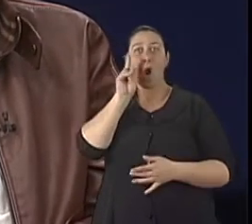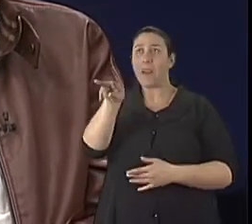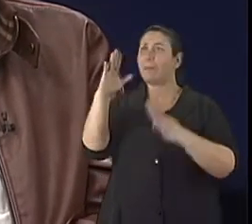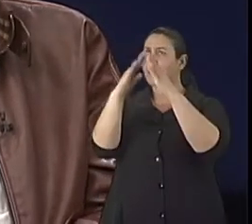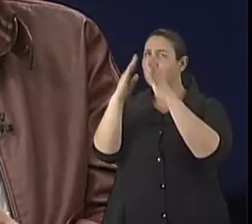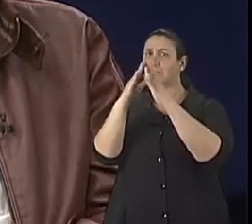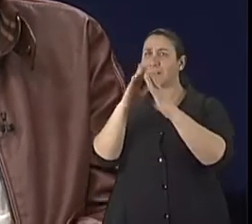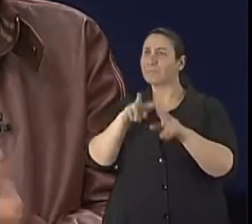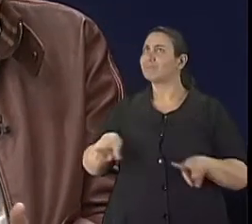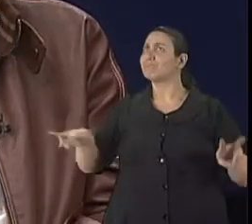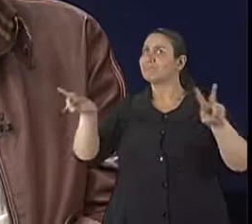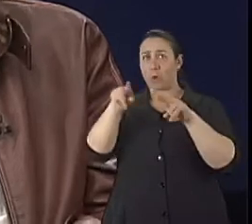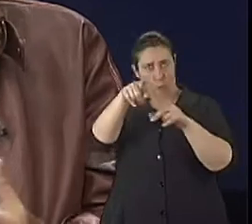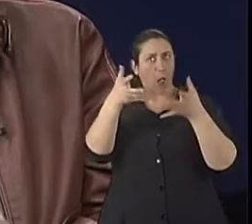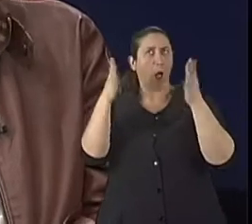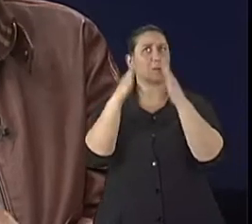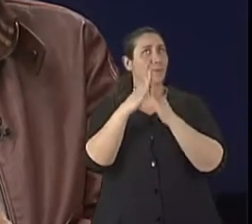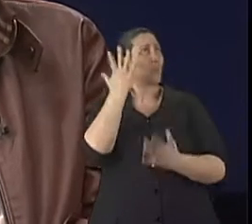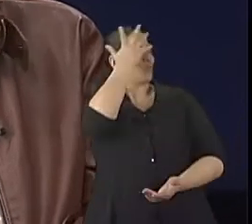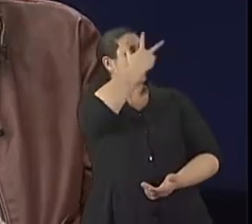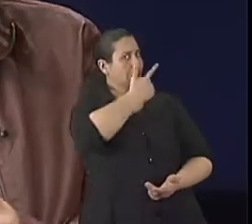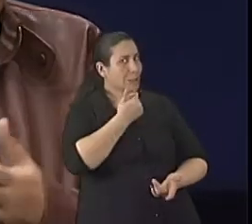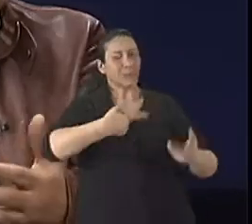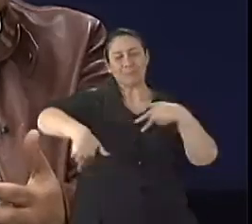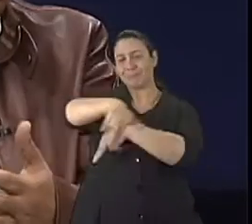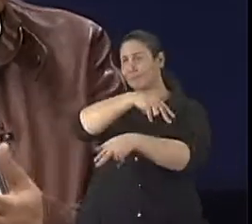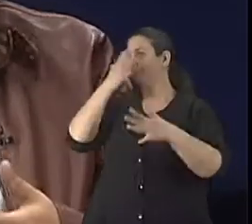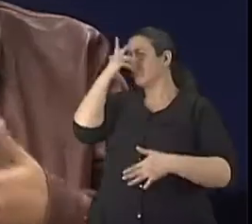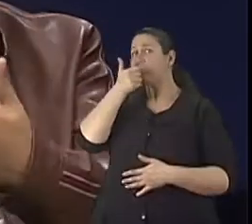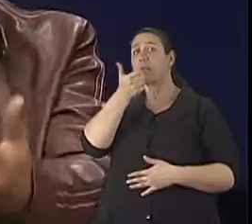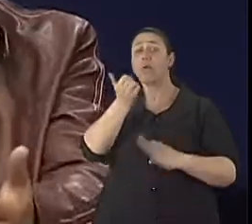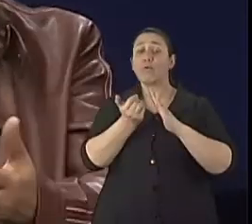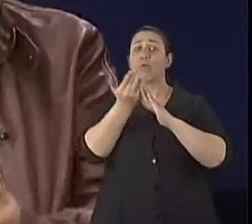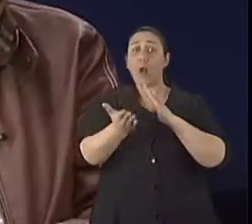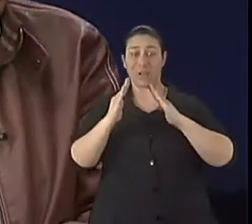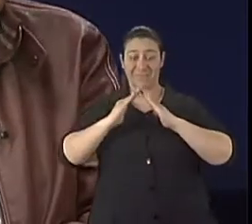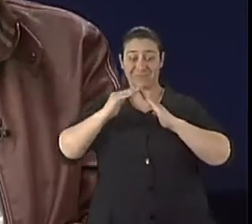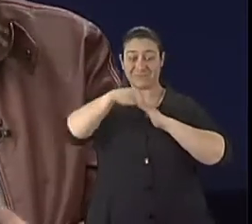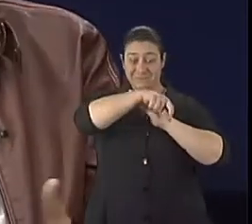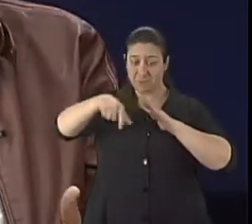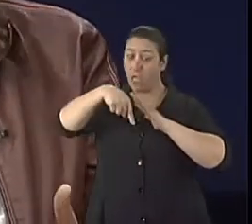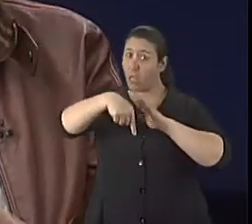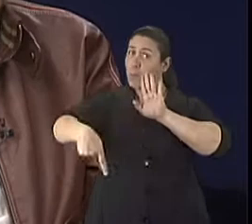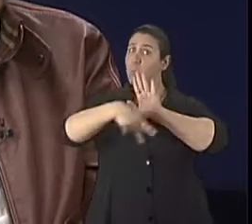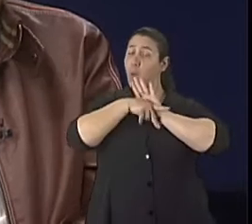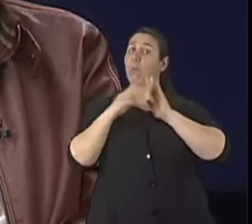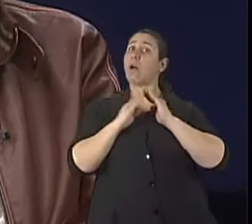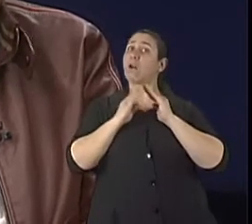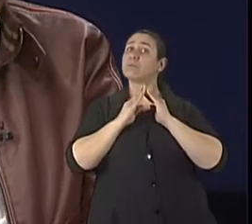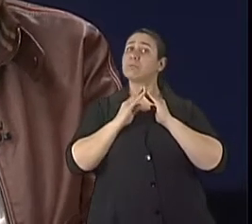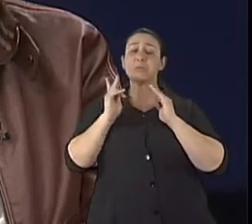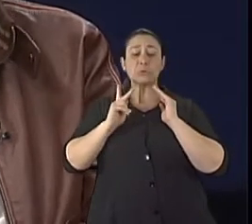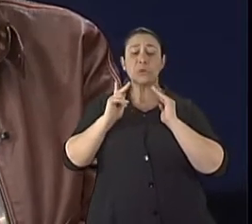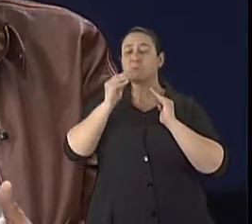casa e quer ter uma casa bem cuidada, bem afiada, bonita, mas no lado de fora, que é a extensão da casa dela, a calçada às vezes está